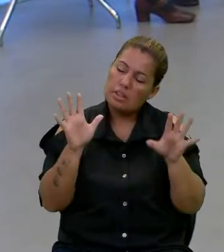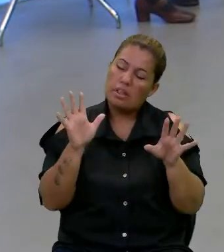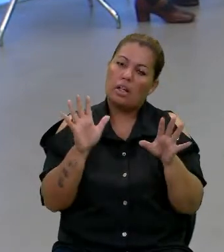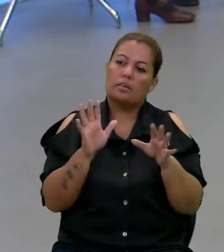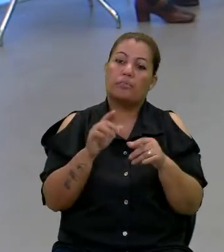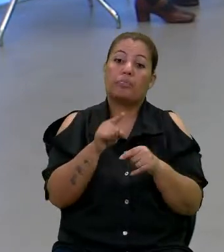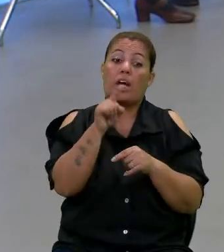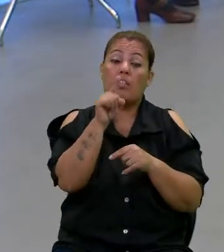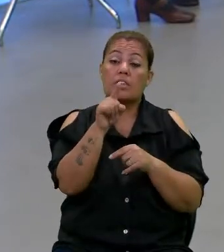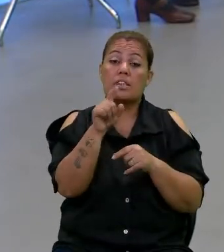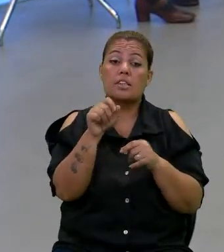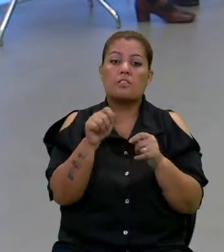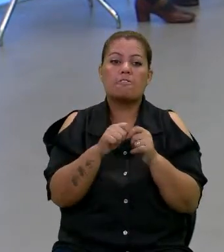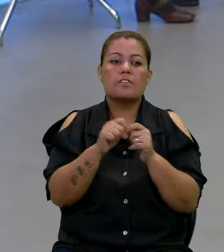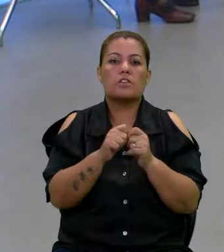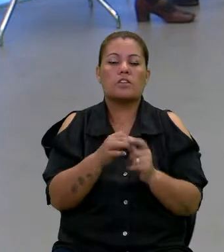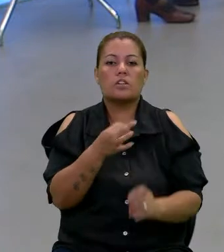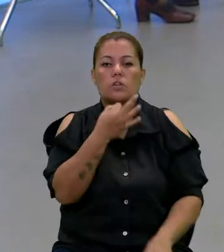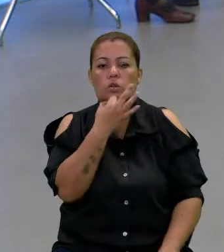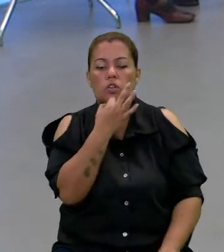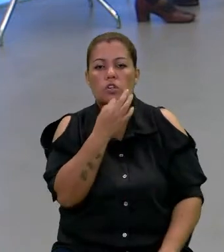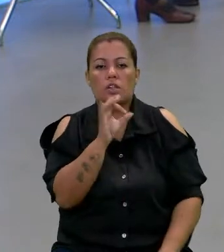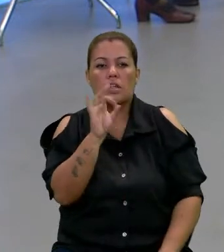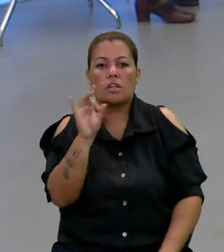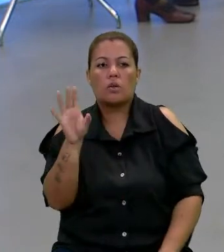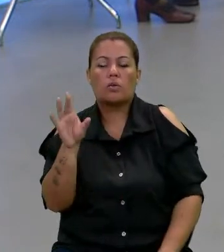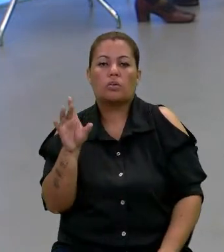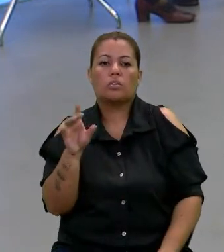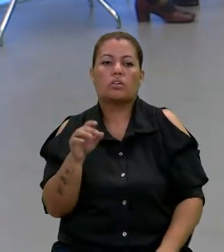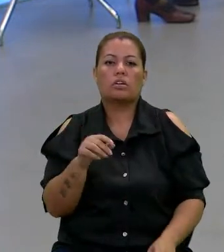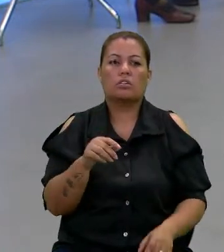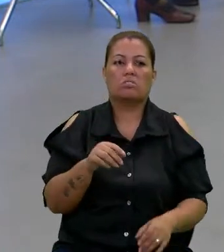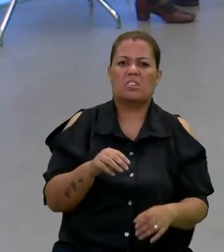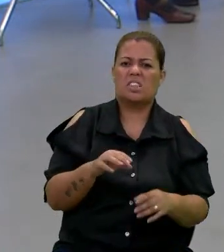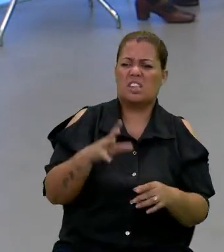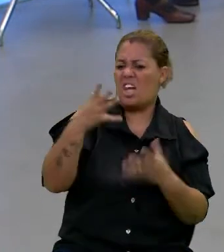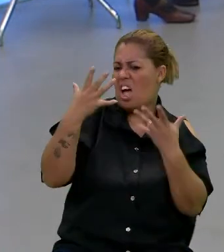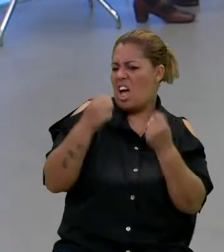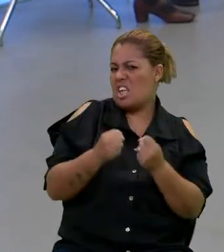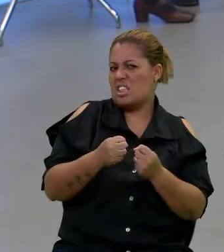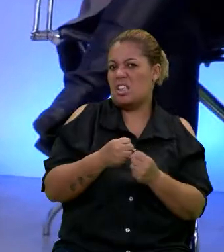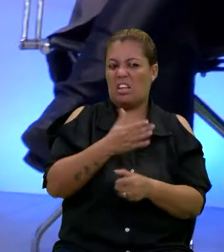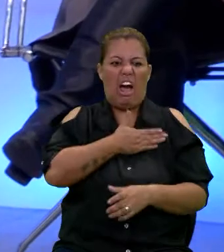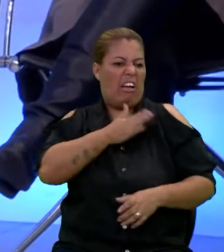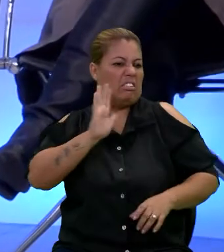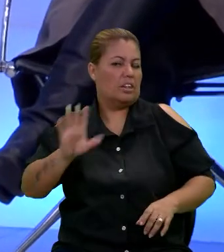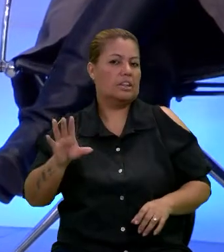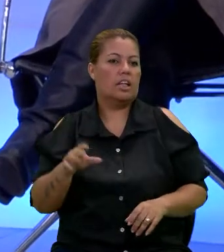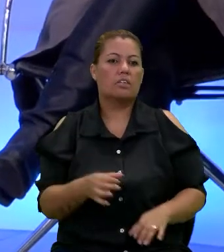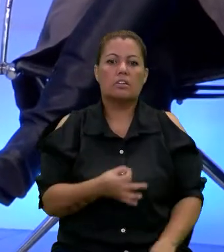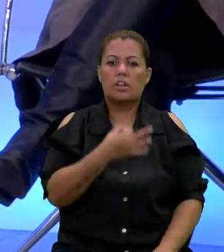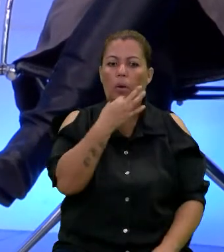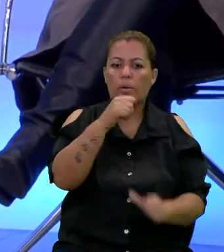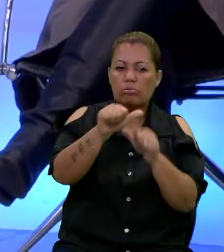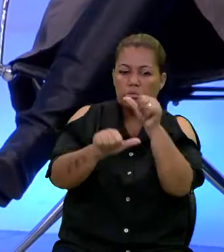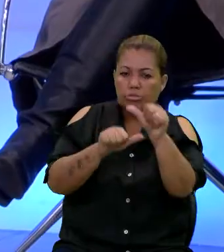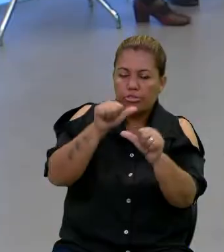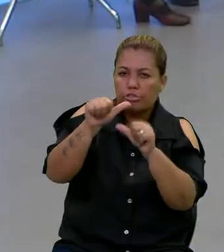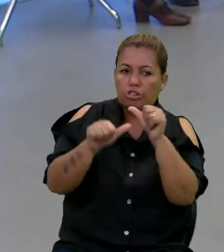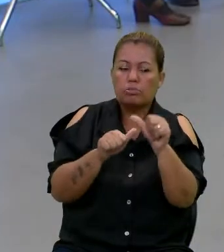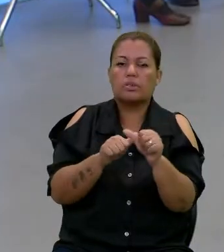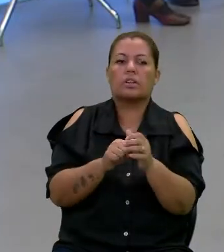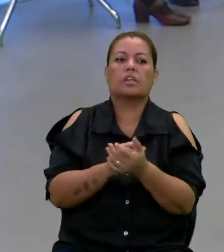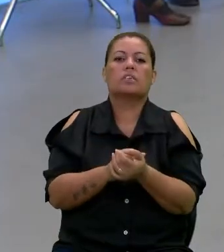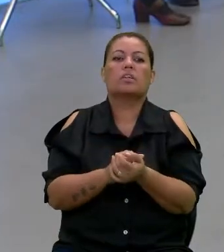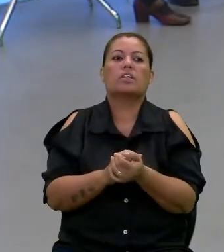E aí você faz todas as sugestões, cada ação. Você concorda, você discorda, você tem propostas de mudança, você tem